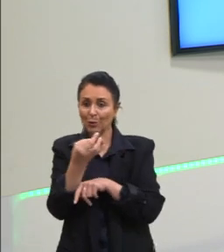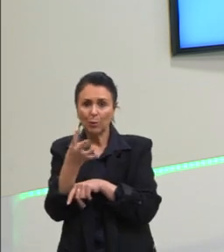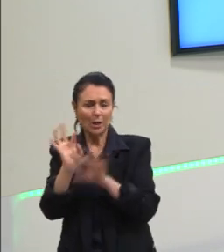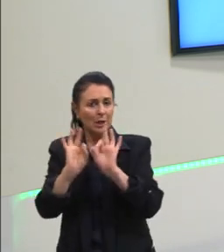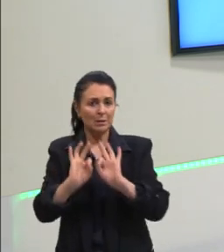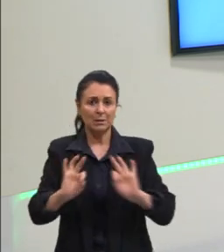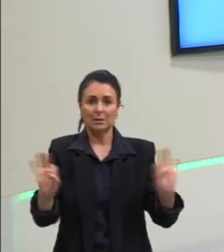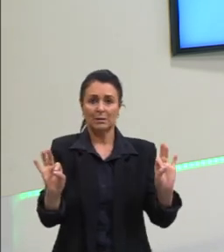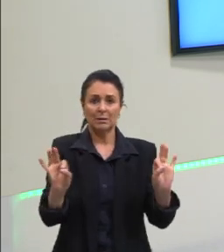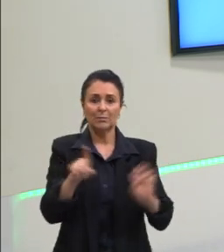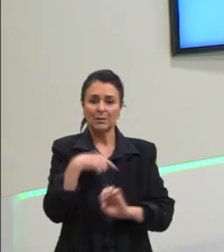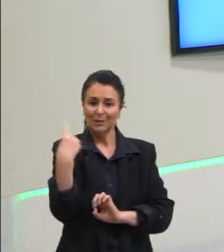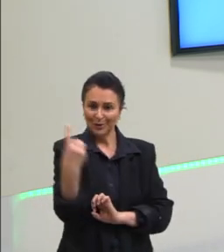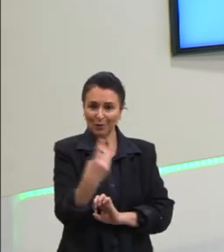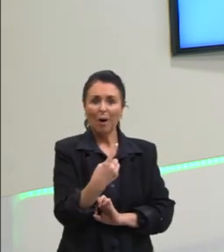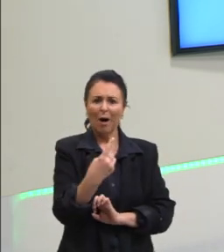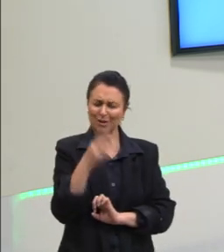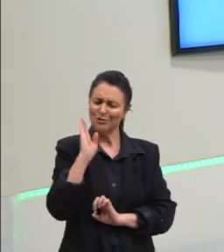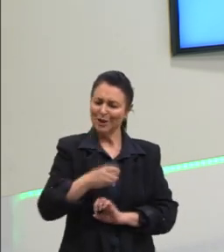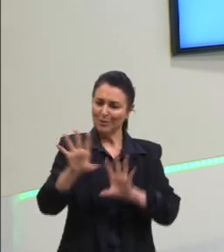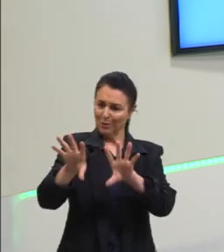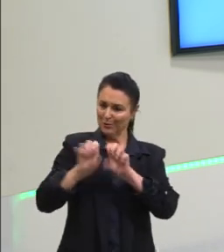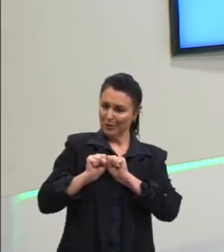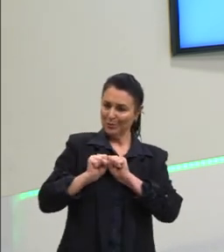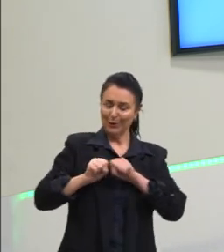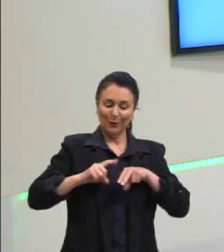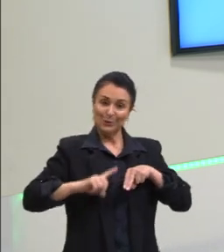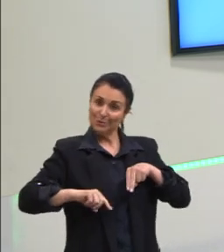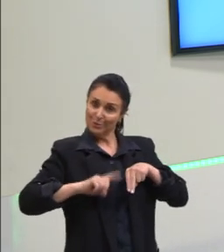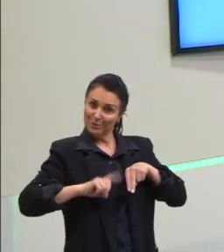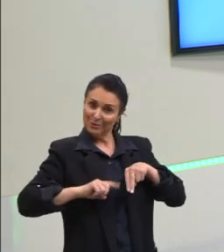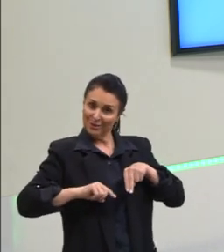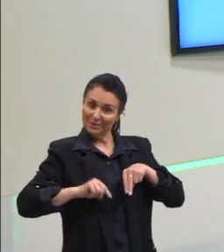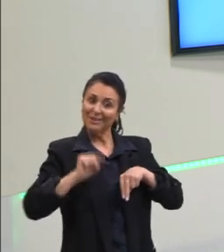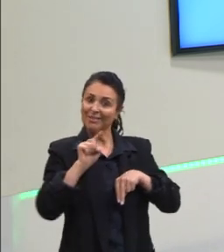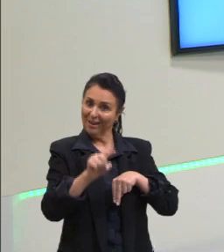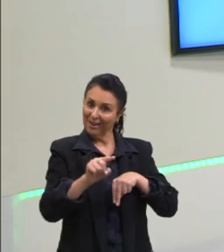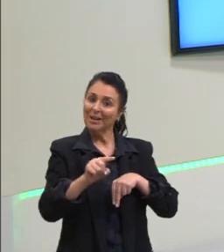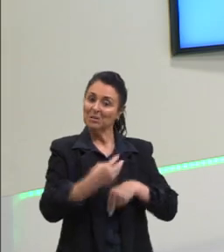mas que a gente já está se apropriando e os números naturais estão ali com certeza